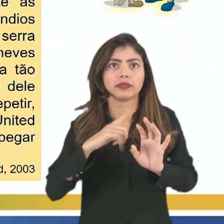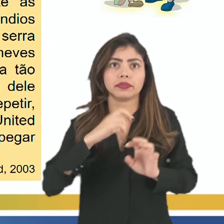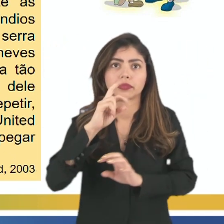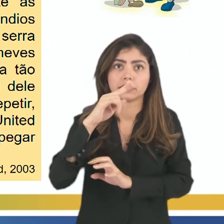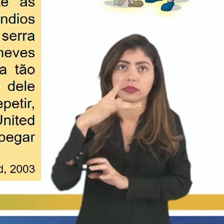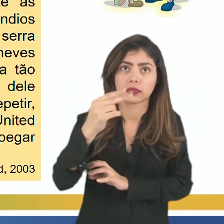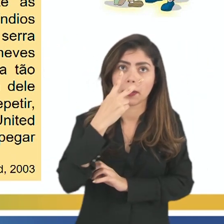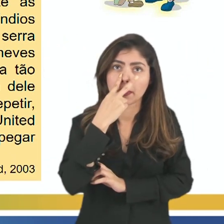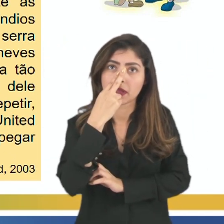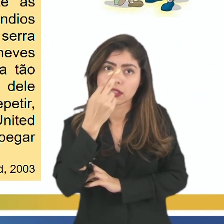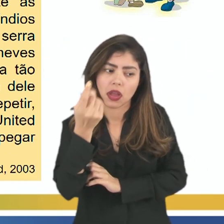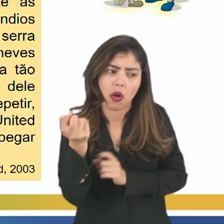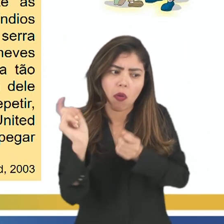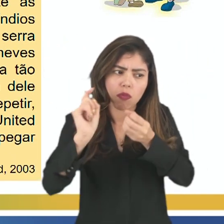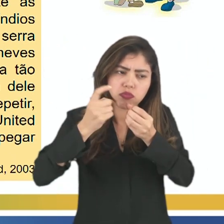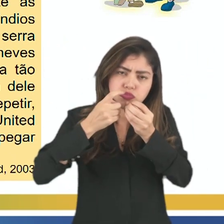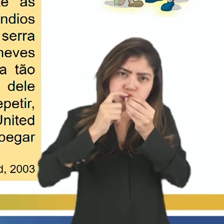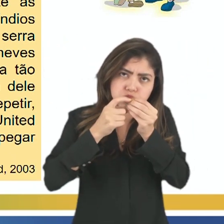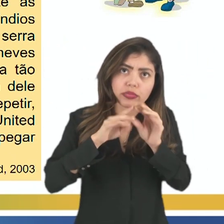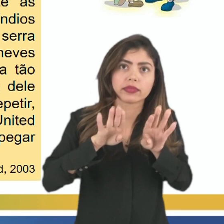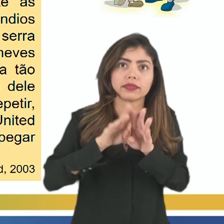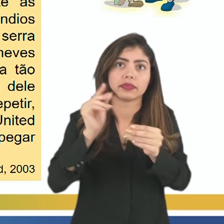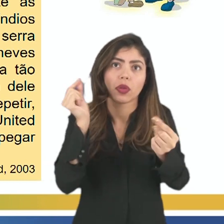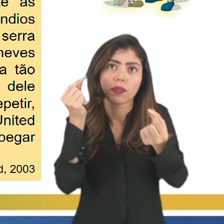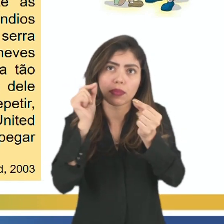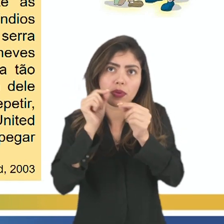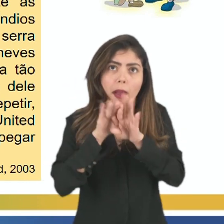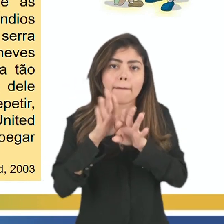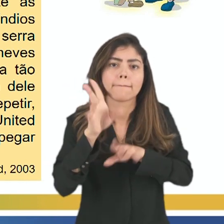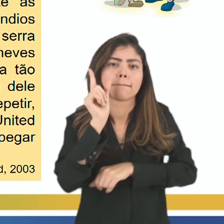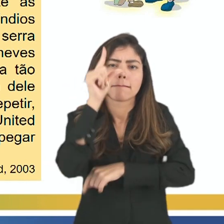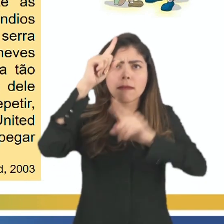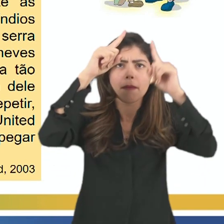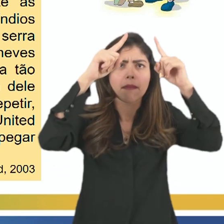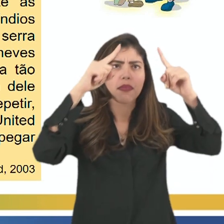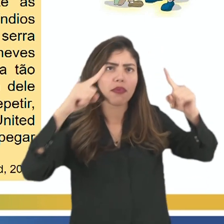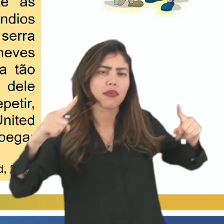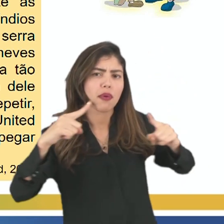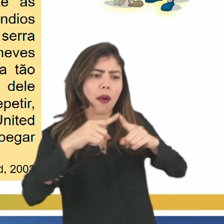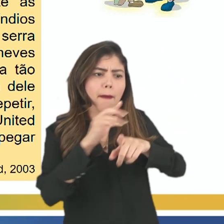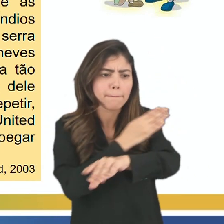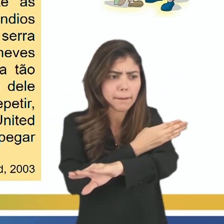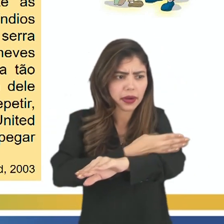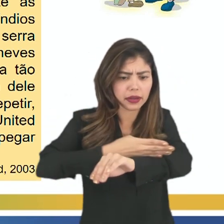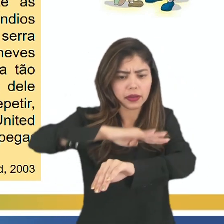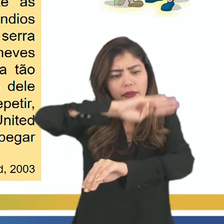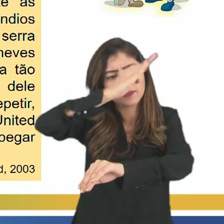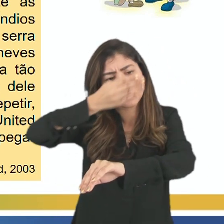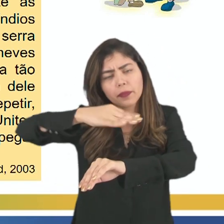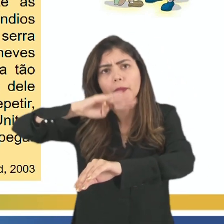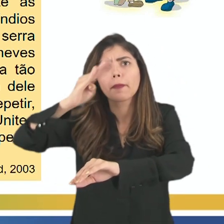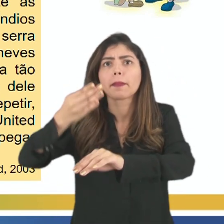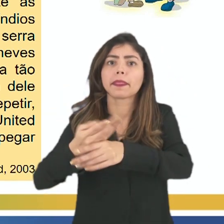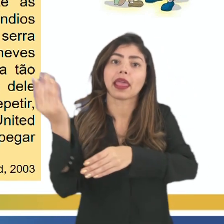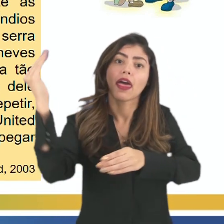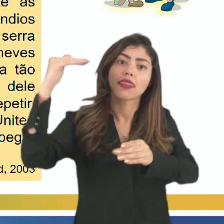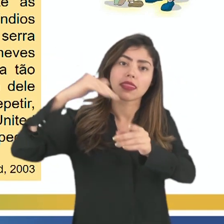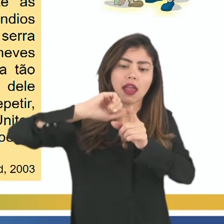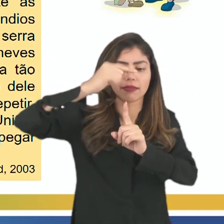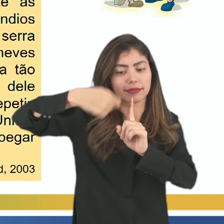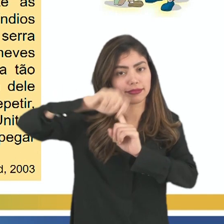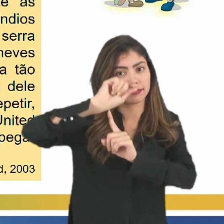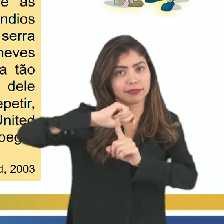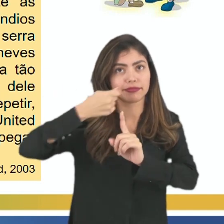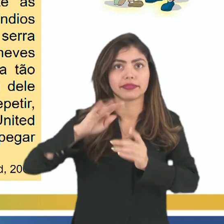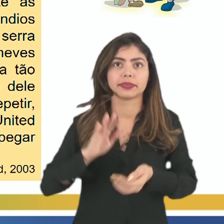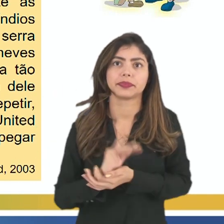parecia aproximar-se com seus picos brancos até as plantações de banana, lá na margem